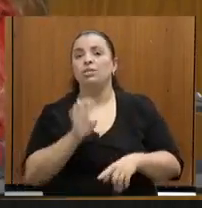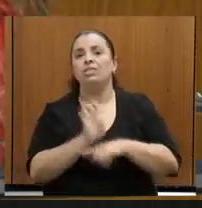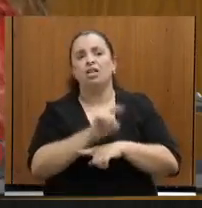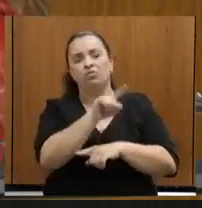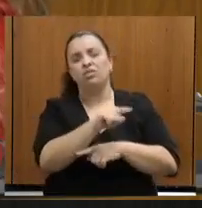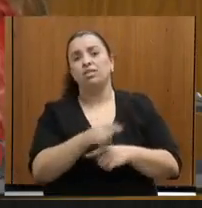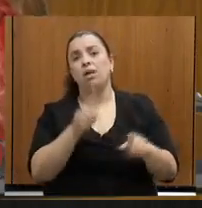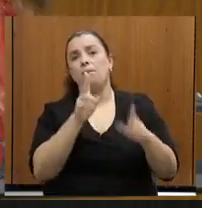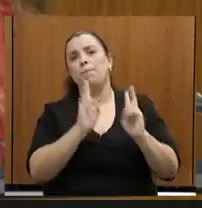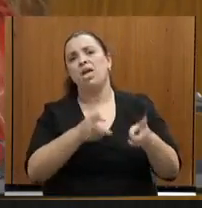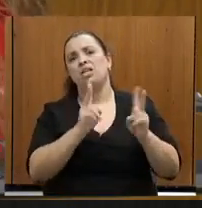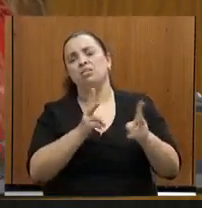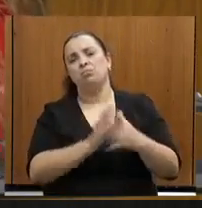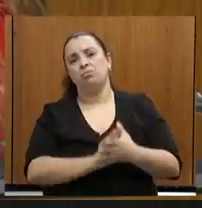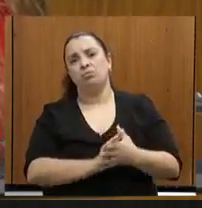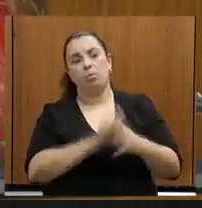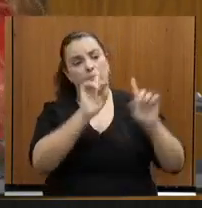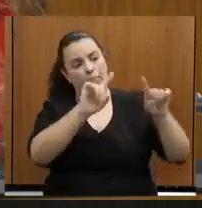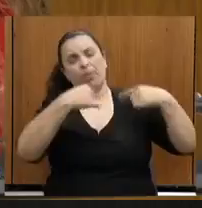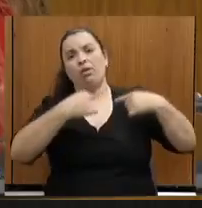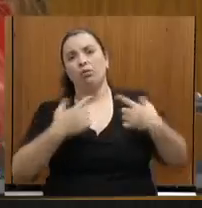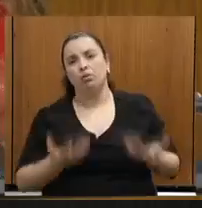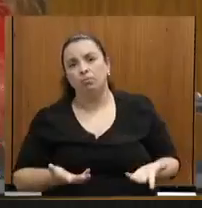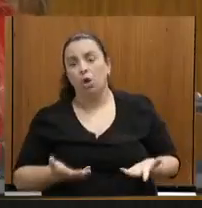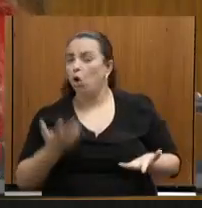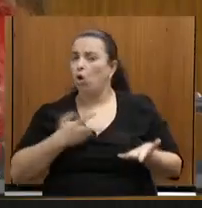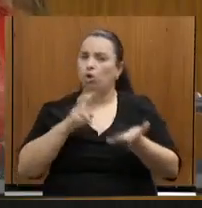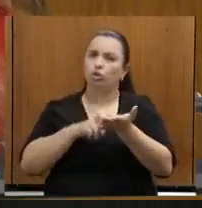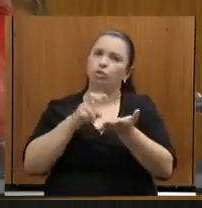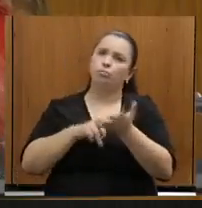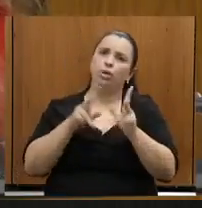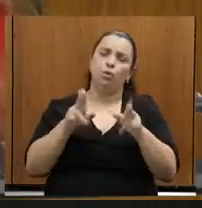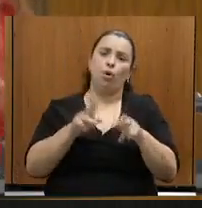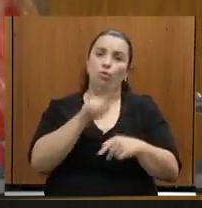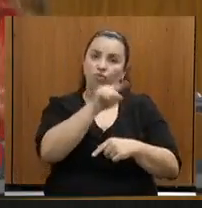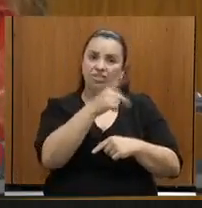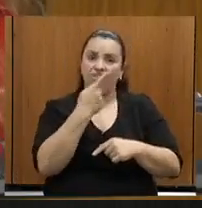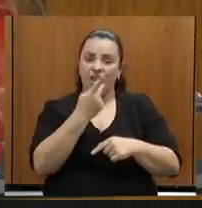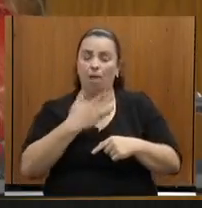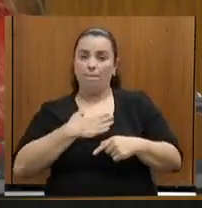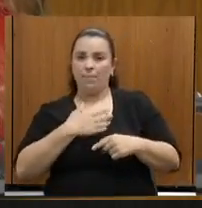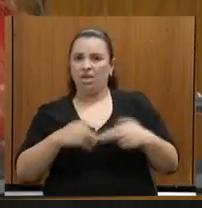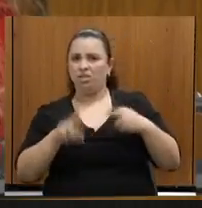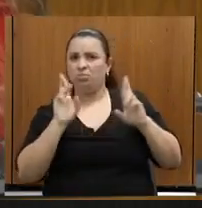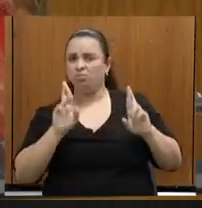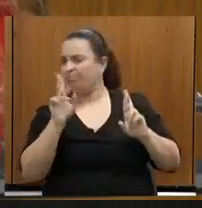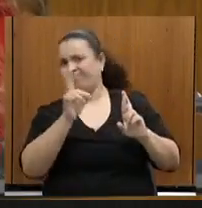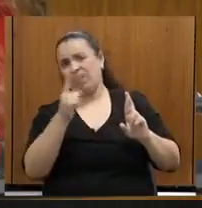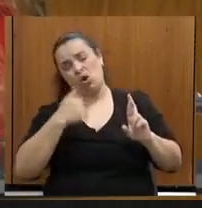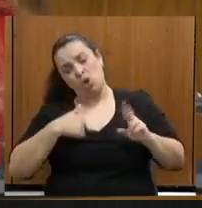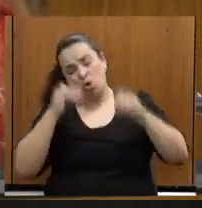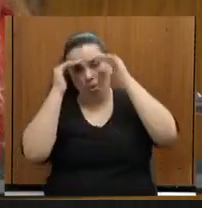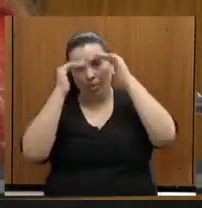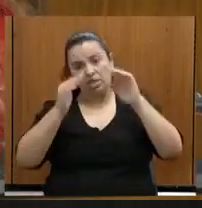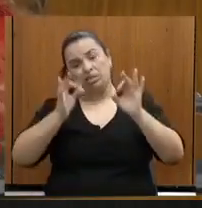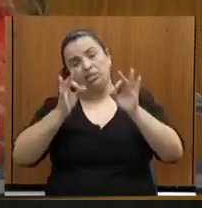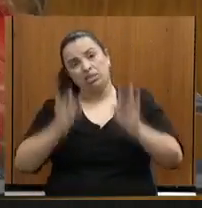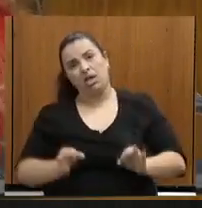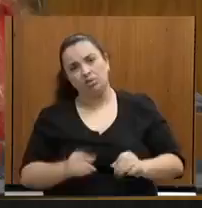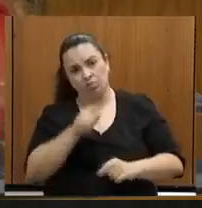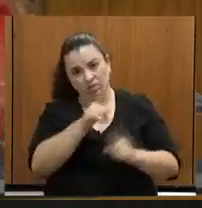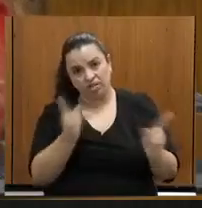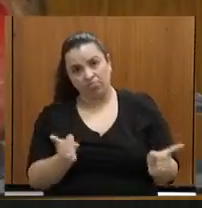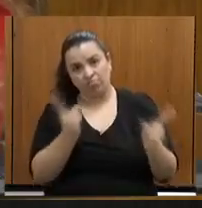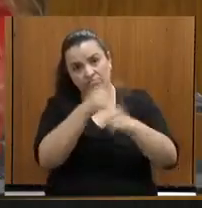Hoje de manhã não foi diferente. O secretário não precisa dizer qual é a minha função, porque eu a cumpro. Se vocês quiserem inverter e